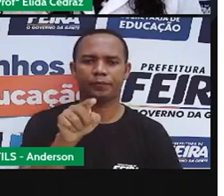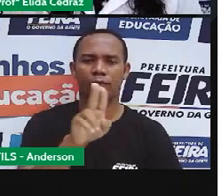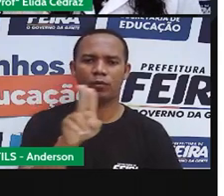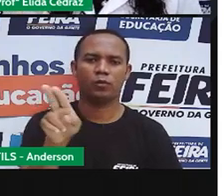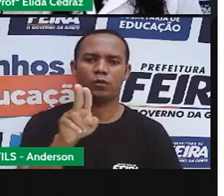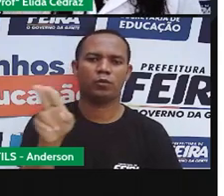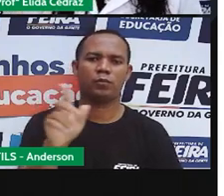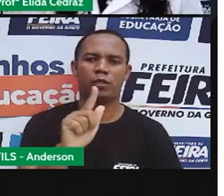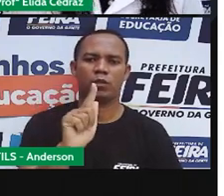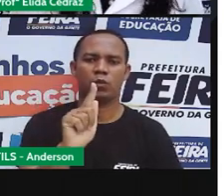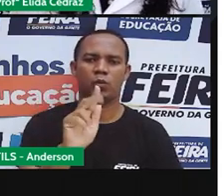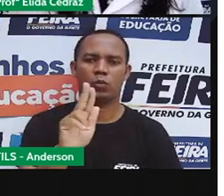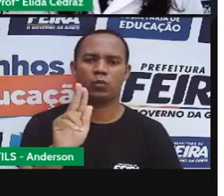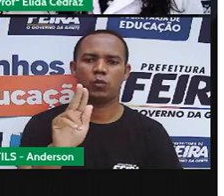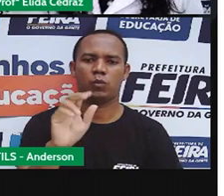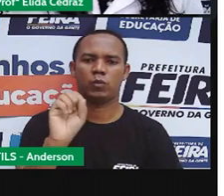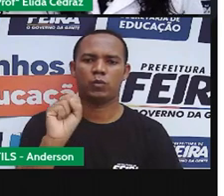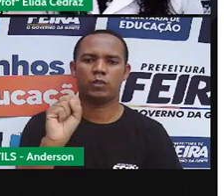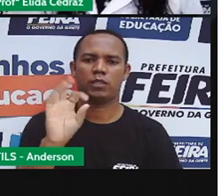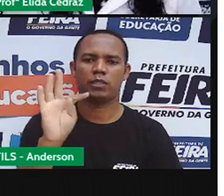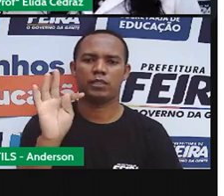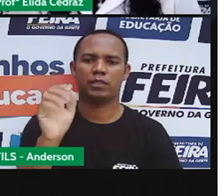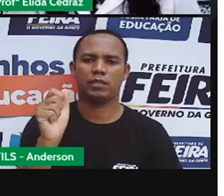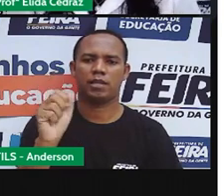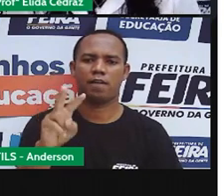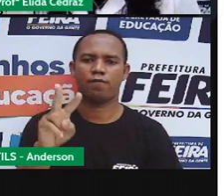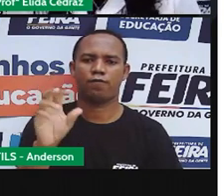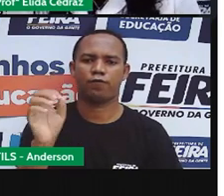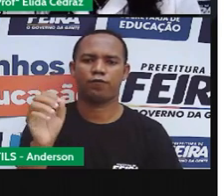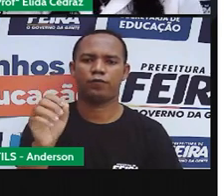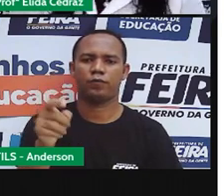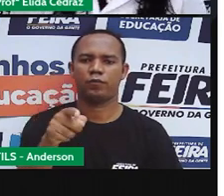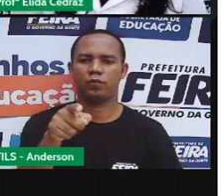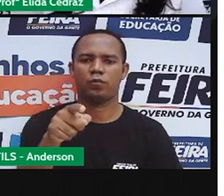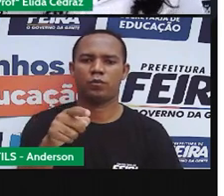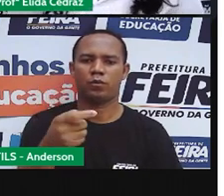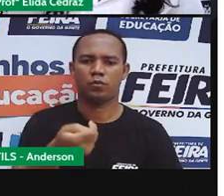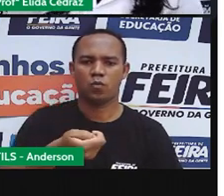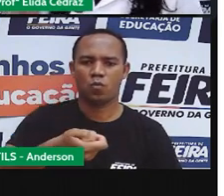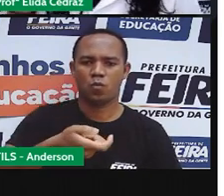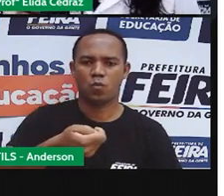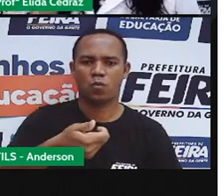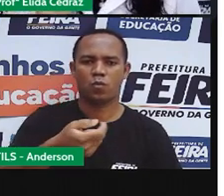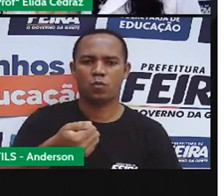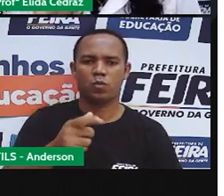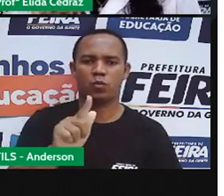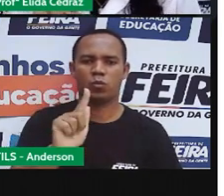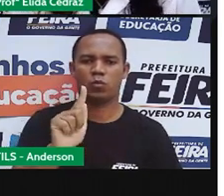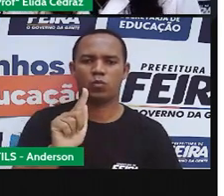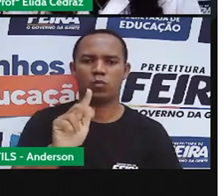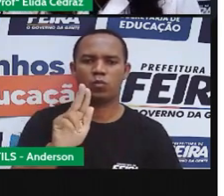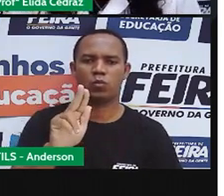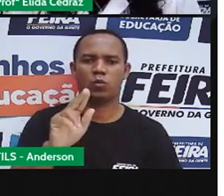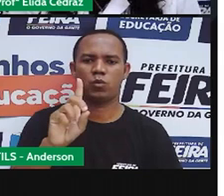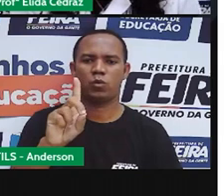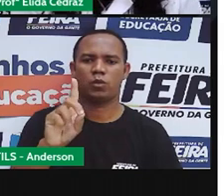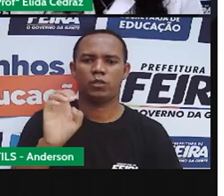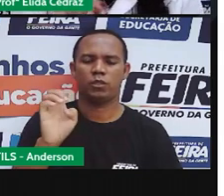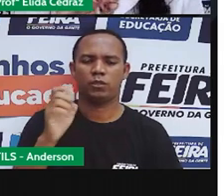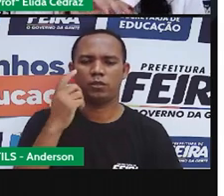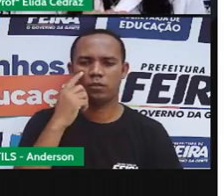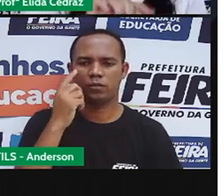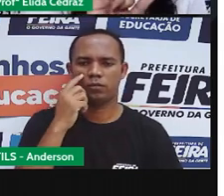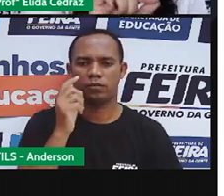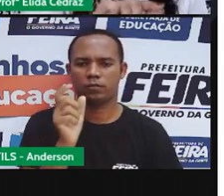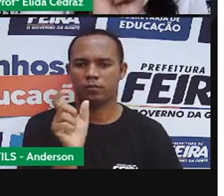Gustavo. E bolinha de Gude. A letra G